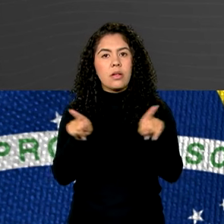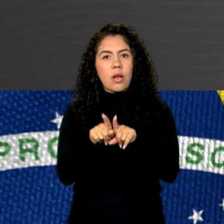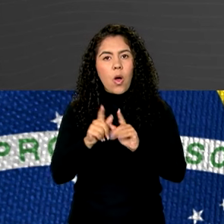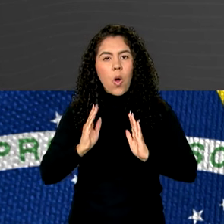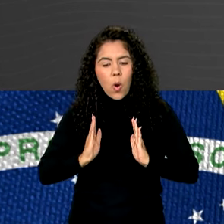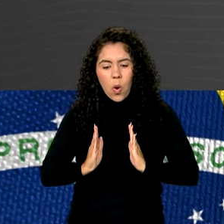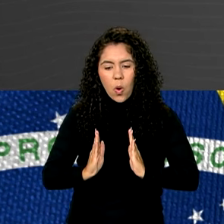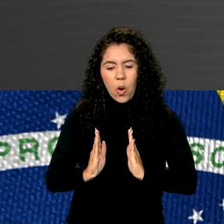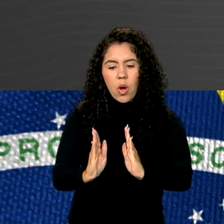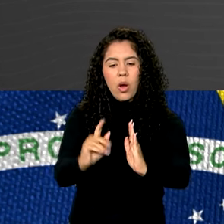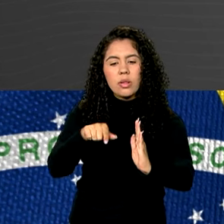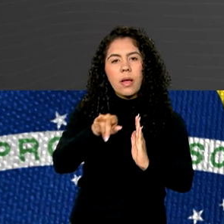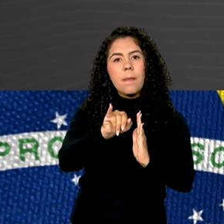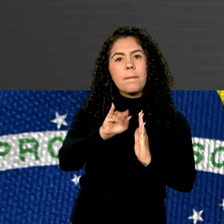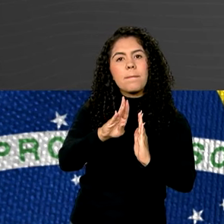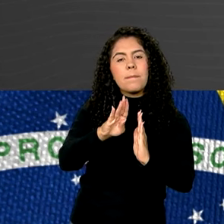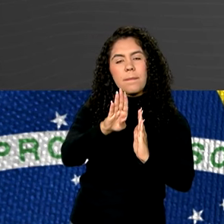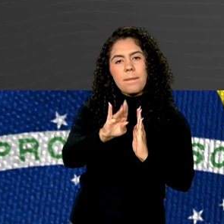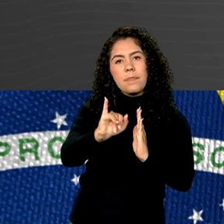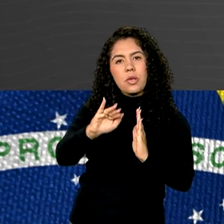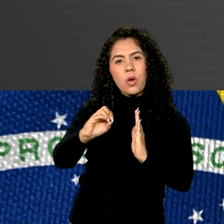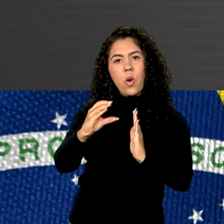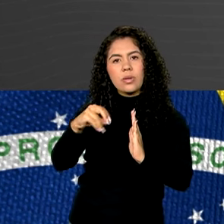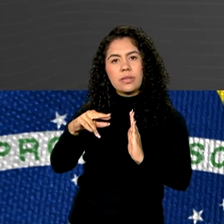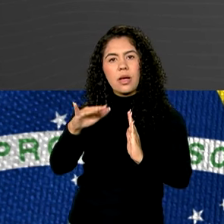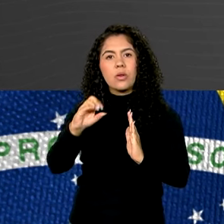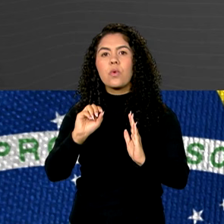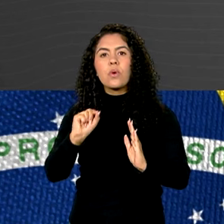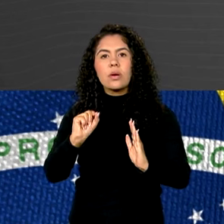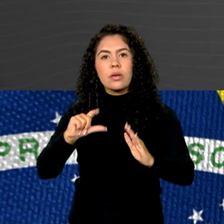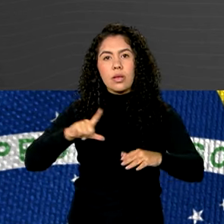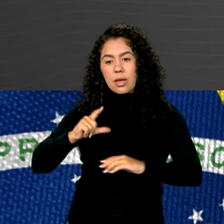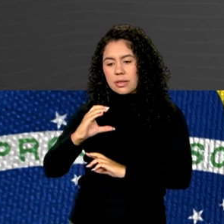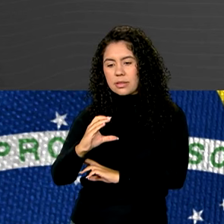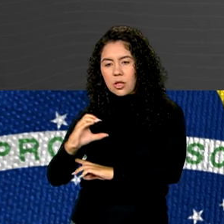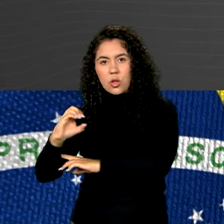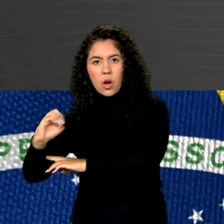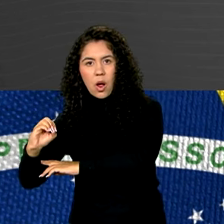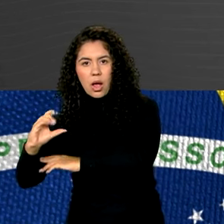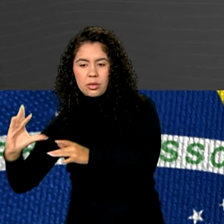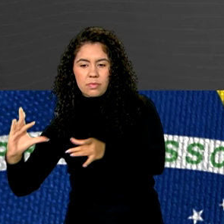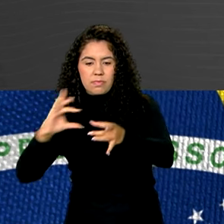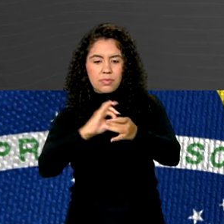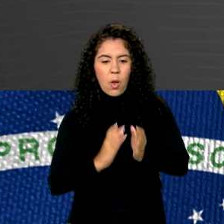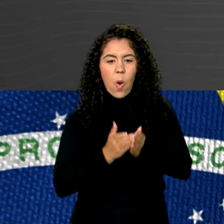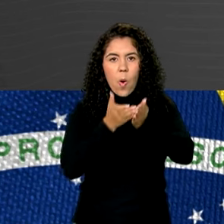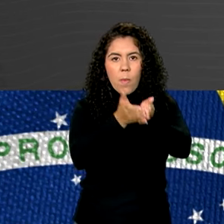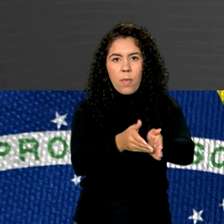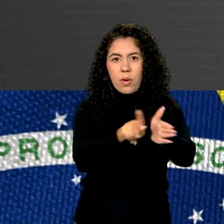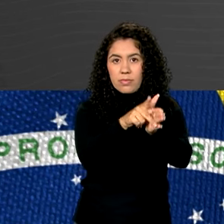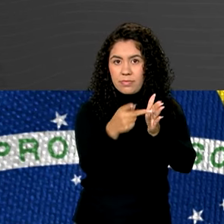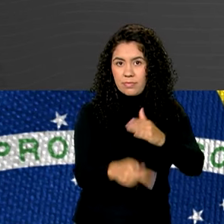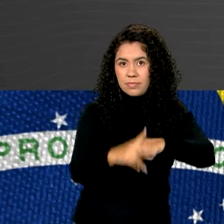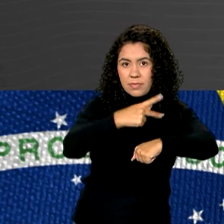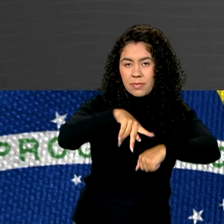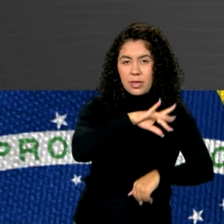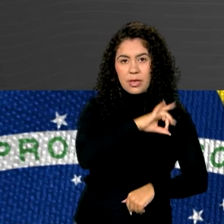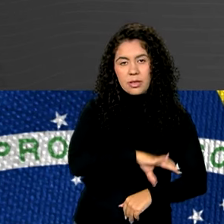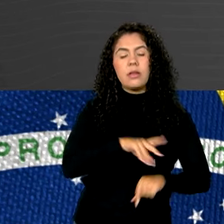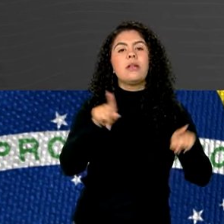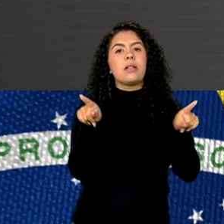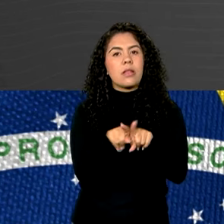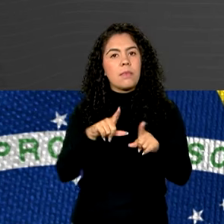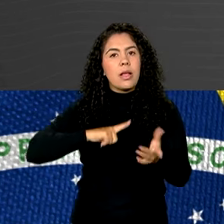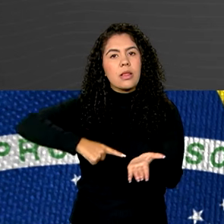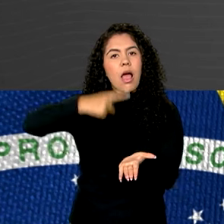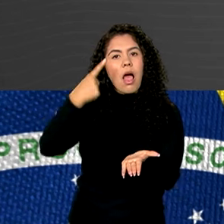-oceânico vai ligar o centro-oeste do Brasil aos portos do Chile. Tem ainda acordos sobre